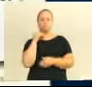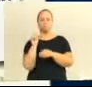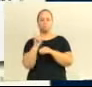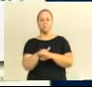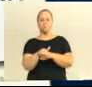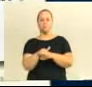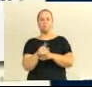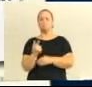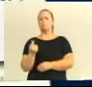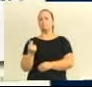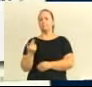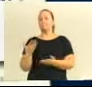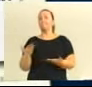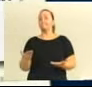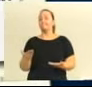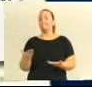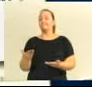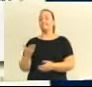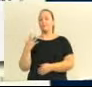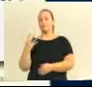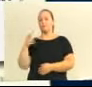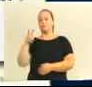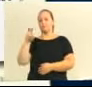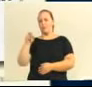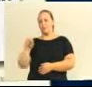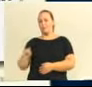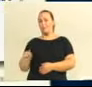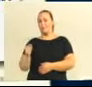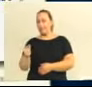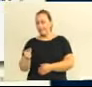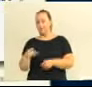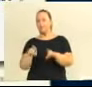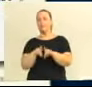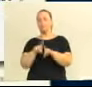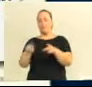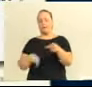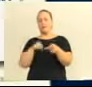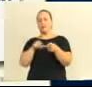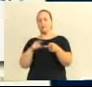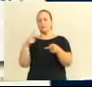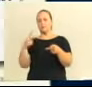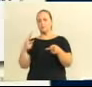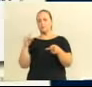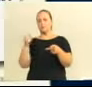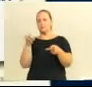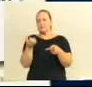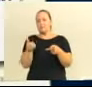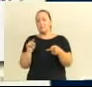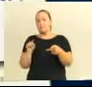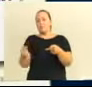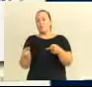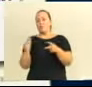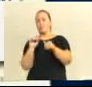450 mil reais e um depósito de 286 mil reais. Foi